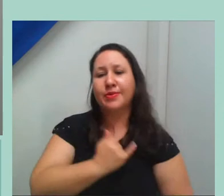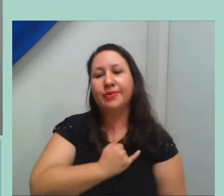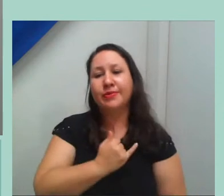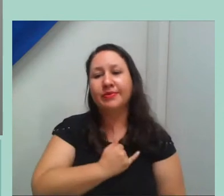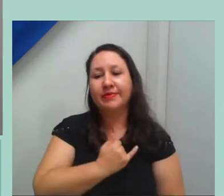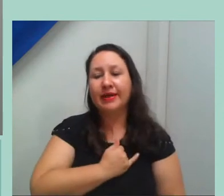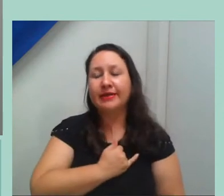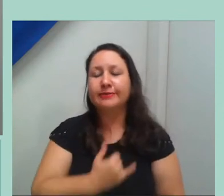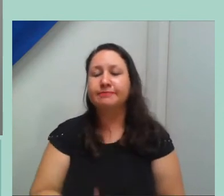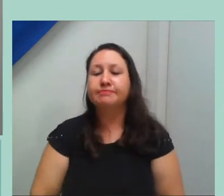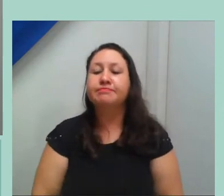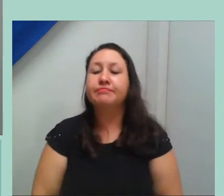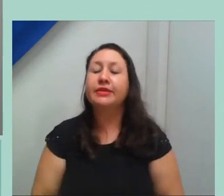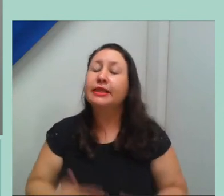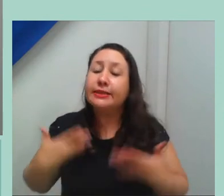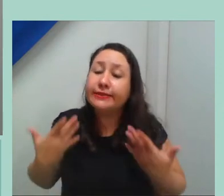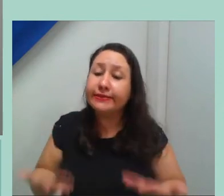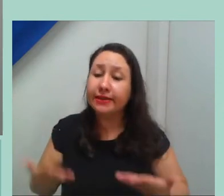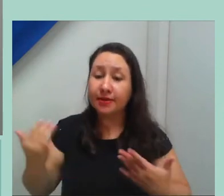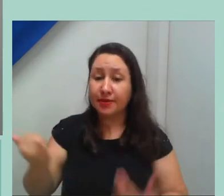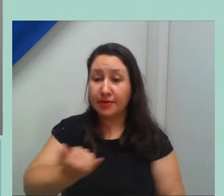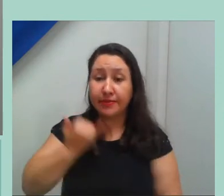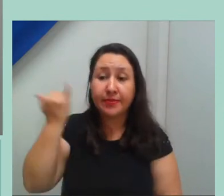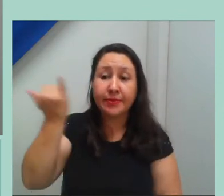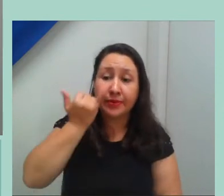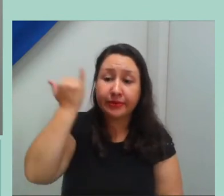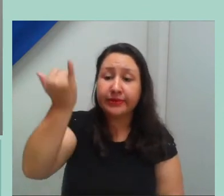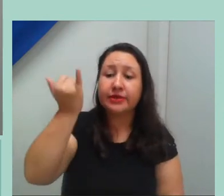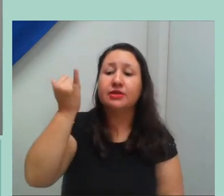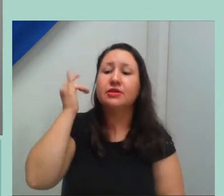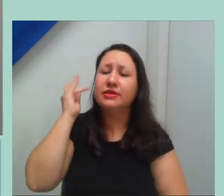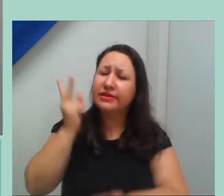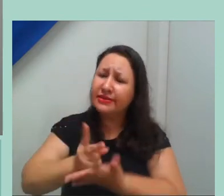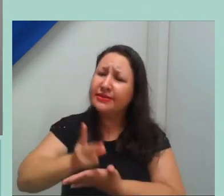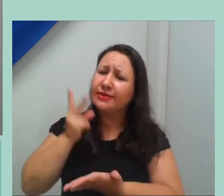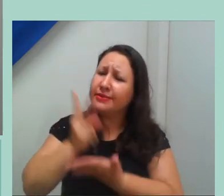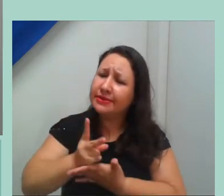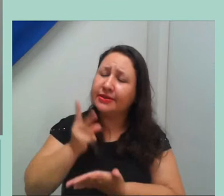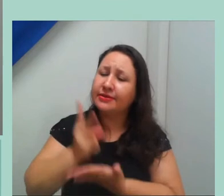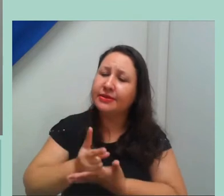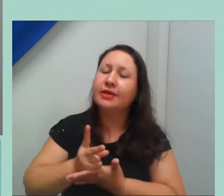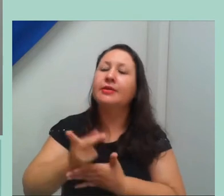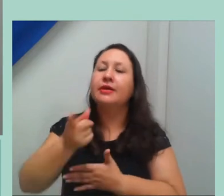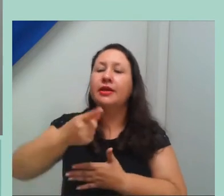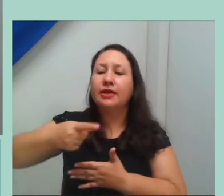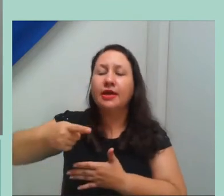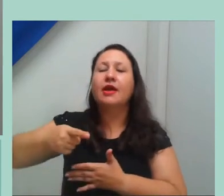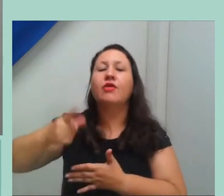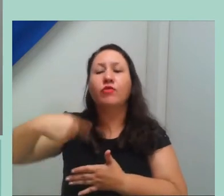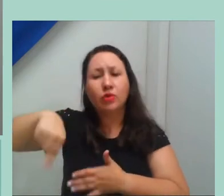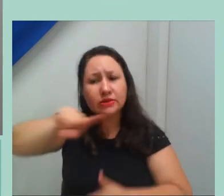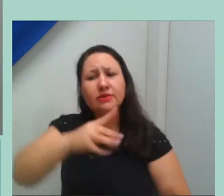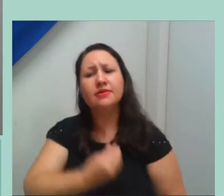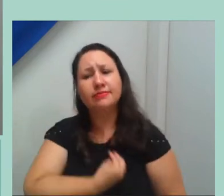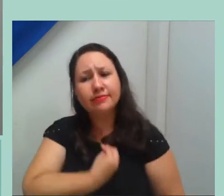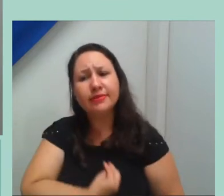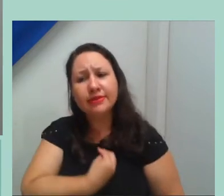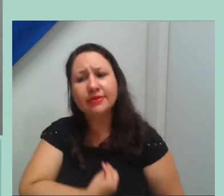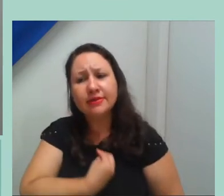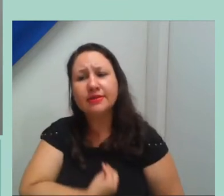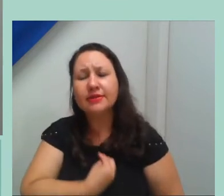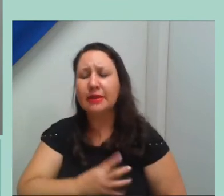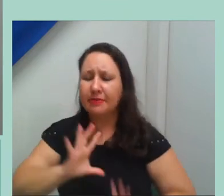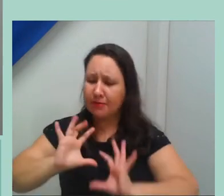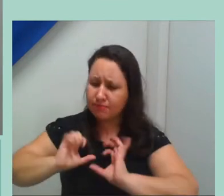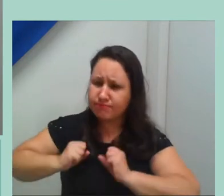é importante que a gente cada vez mais consolide esse evento, né, que a gente fortaleça